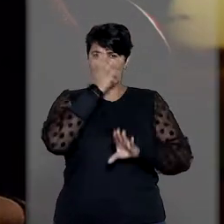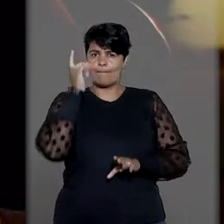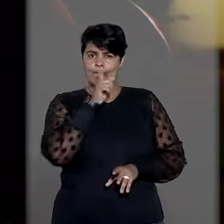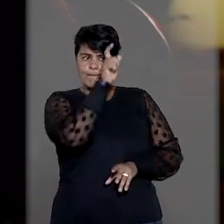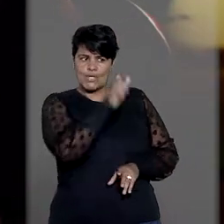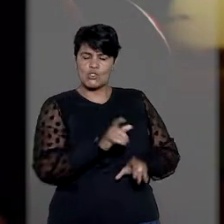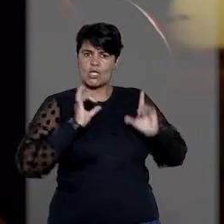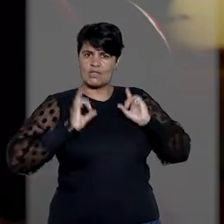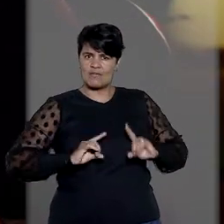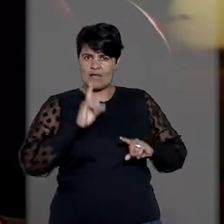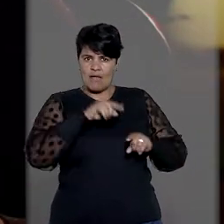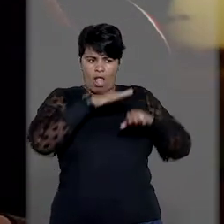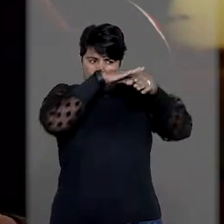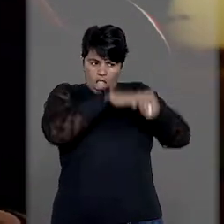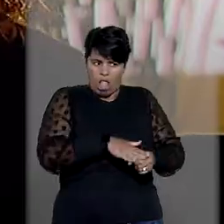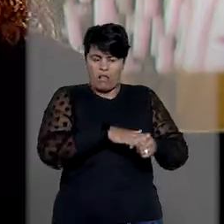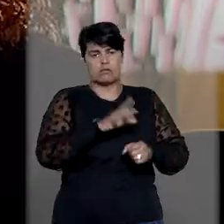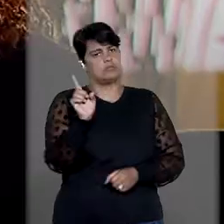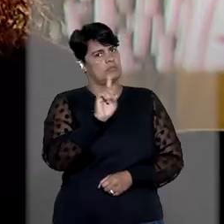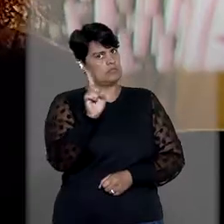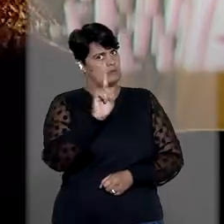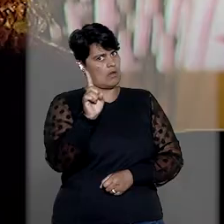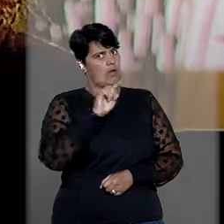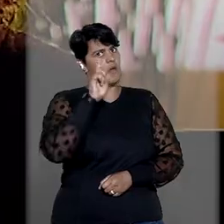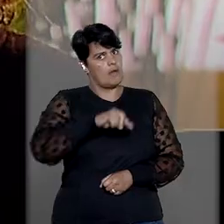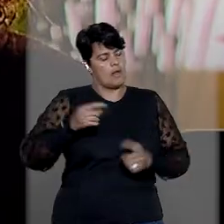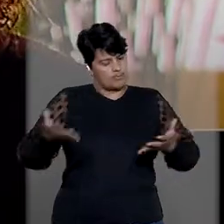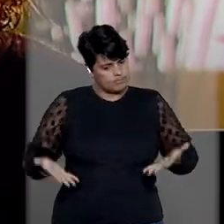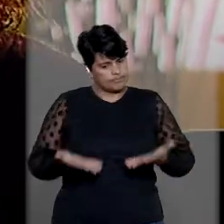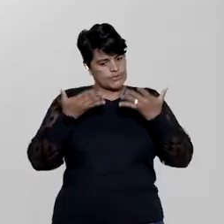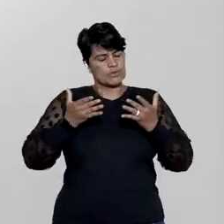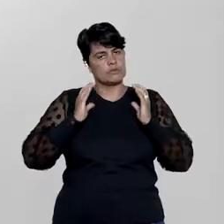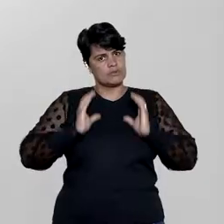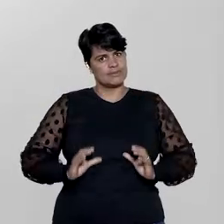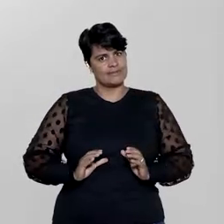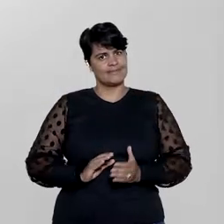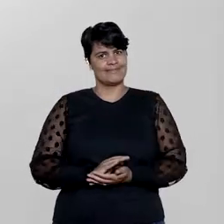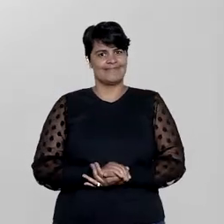deficiência não é para reduzir a pessoa, é um exercício de cidadania.